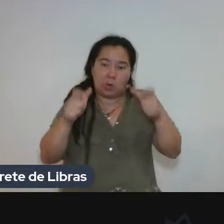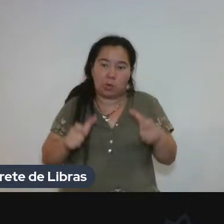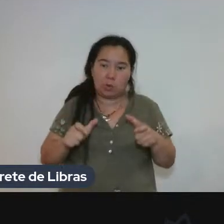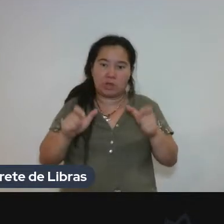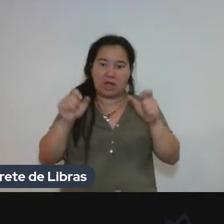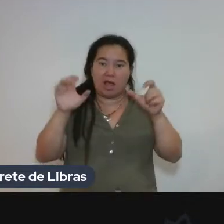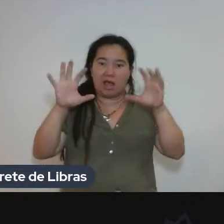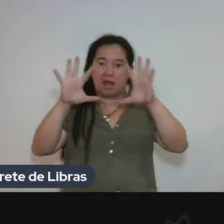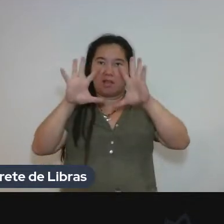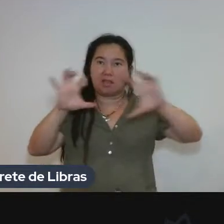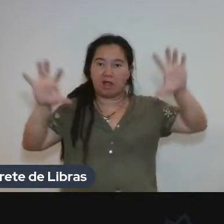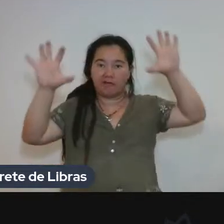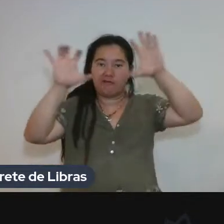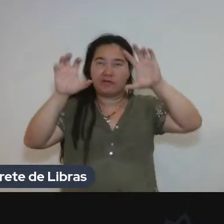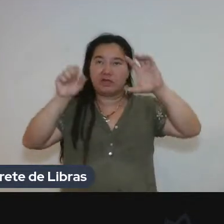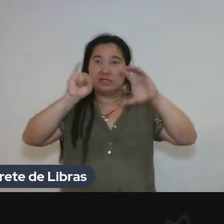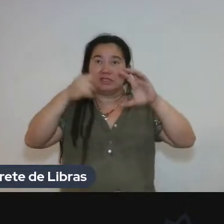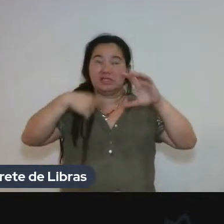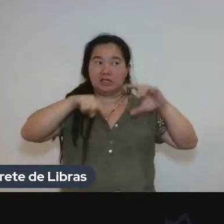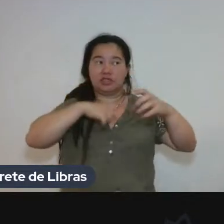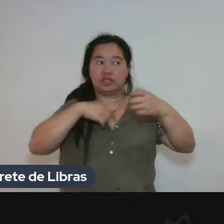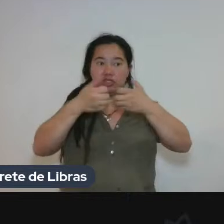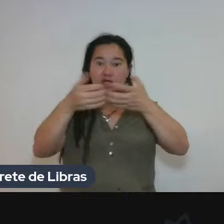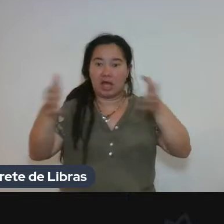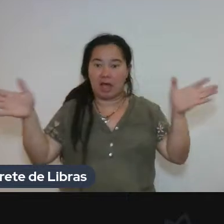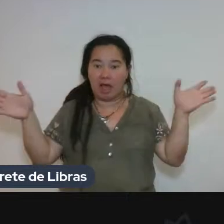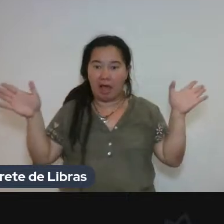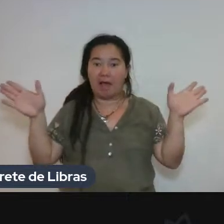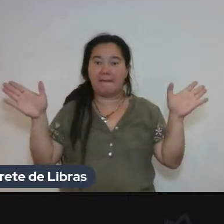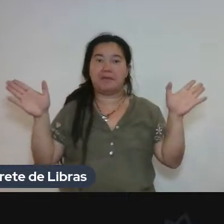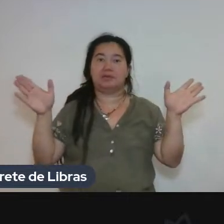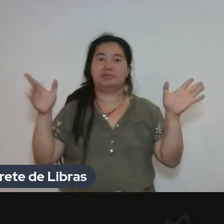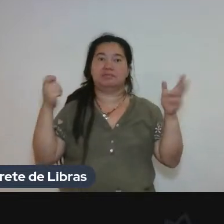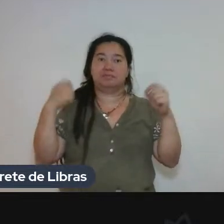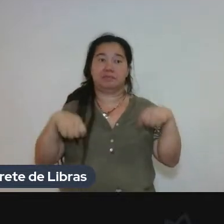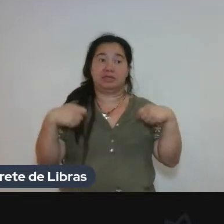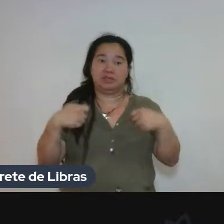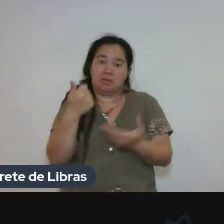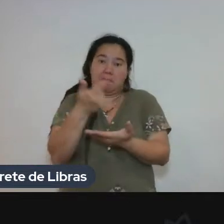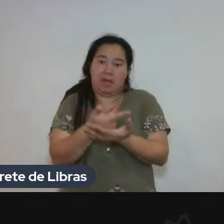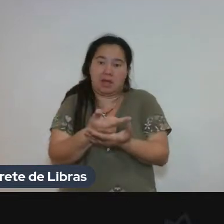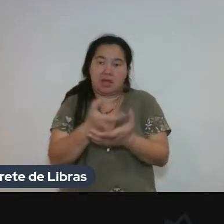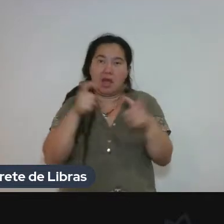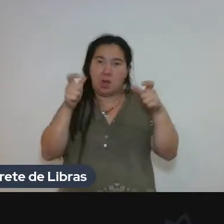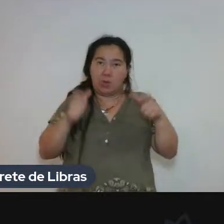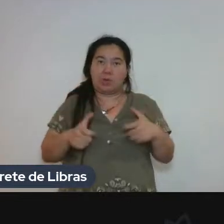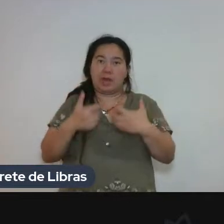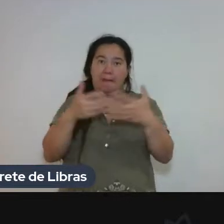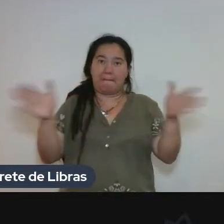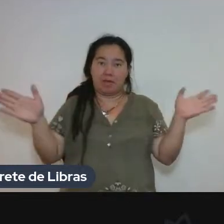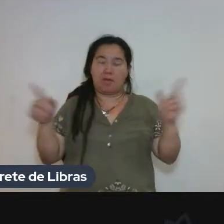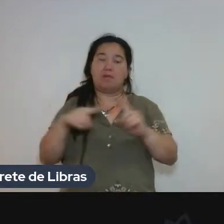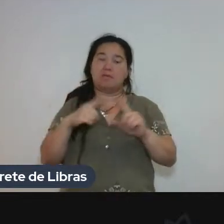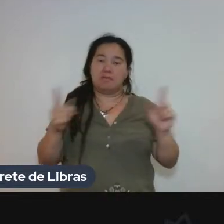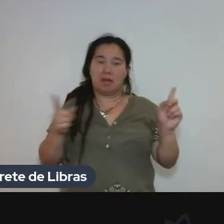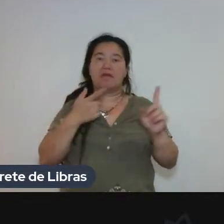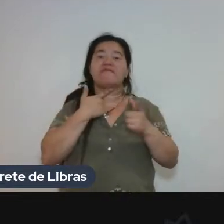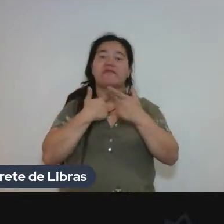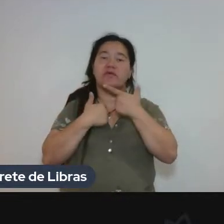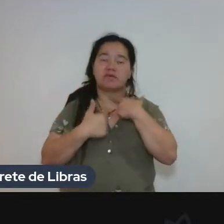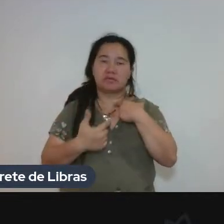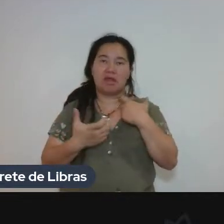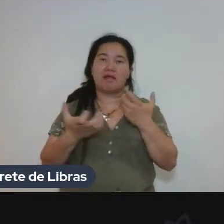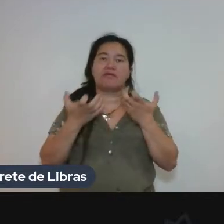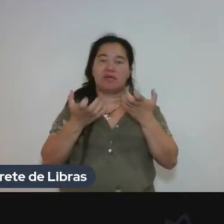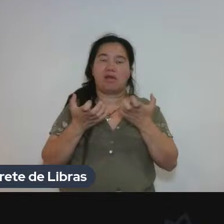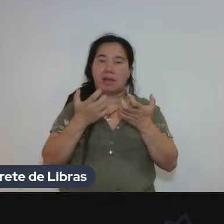a gente expandir, a gente ainda não sabe como é que vai fazer com isso. Mas eu tenho muita vontade de fazer um estudo com tradutores. Inclusive, estava